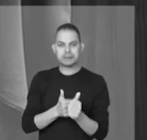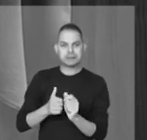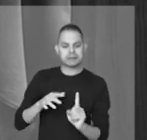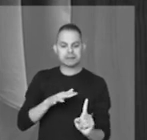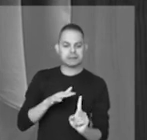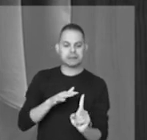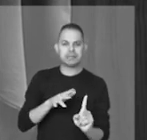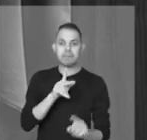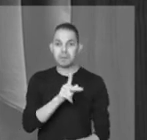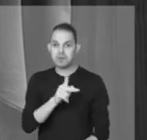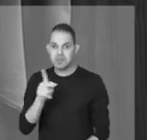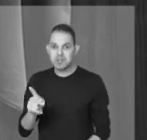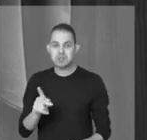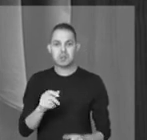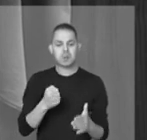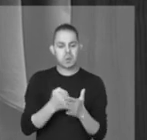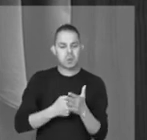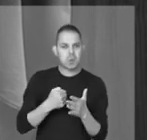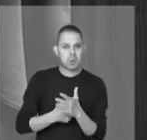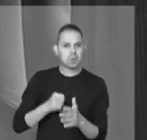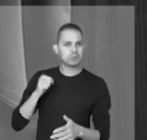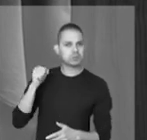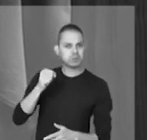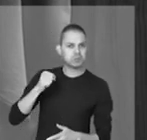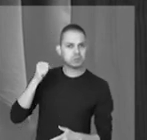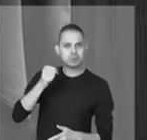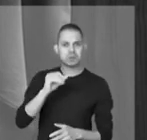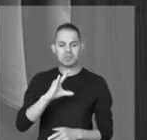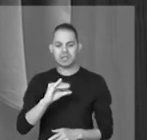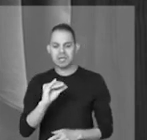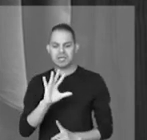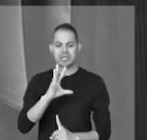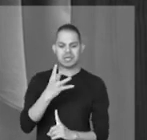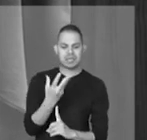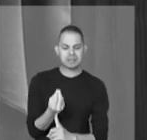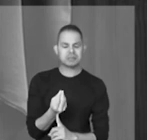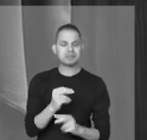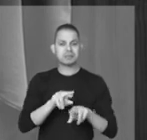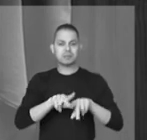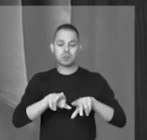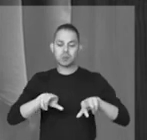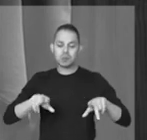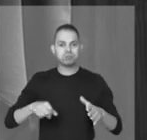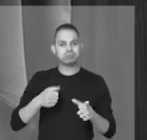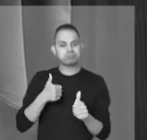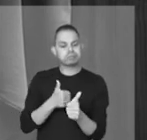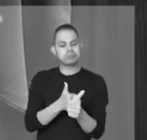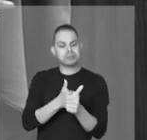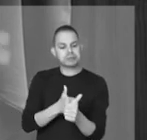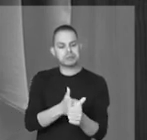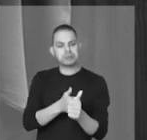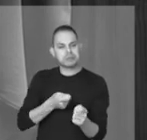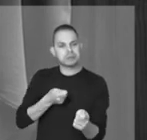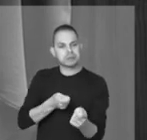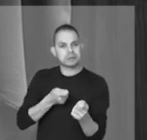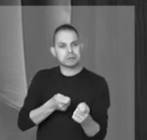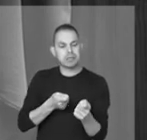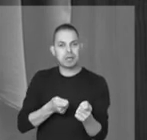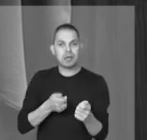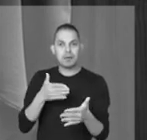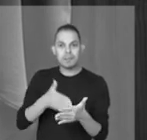a professores, pesquisadores, cientistas, artistas, censuras, censuras absurdas